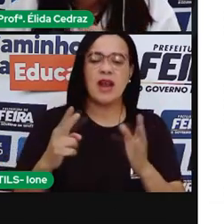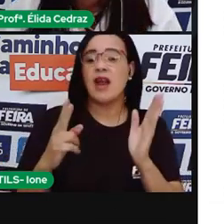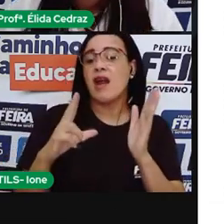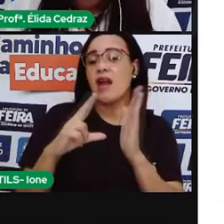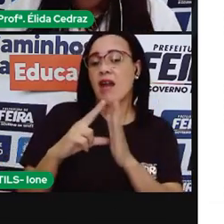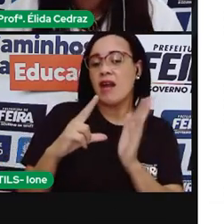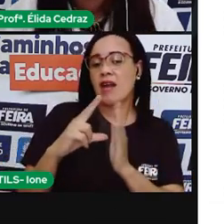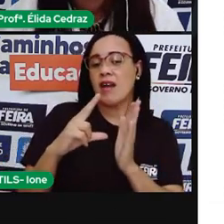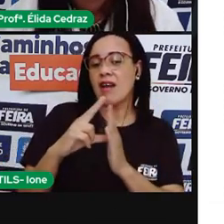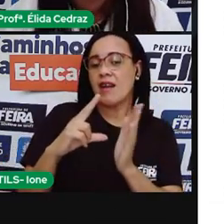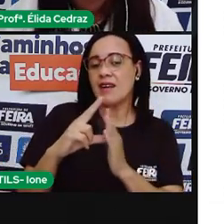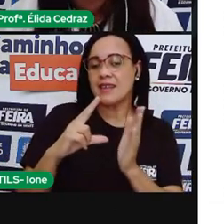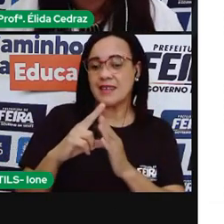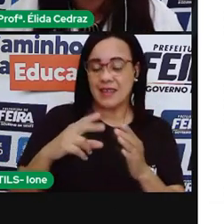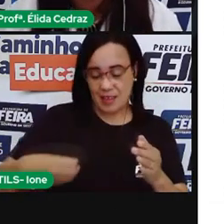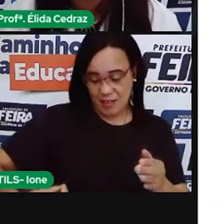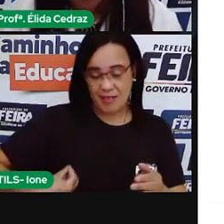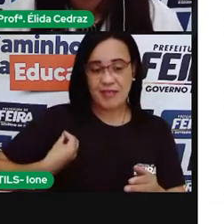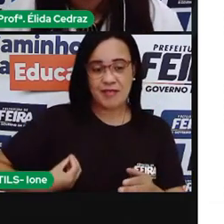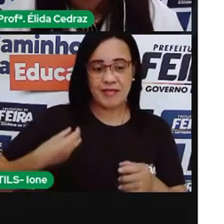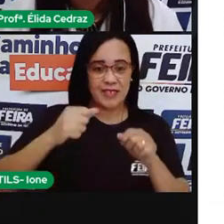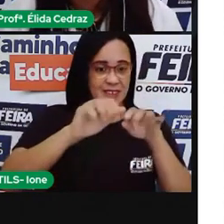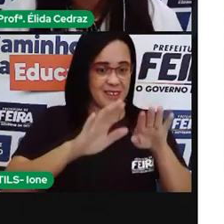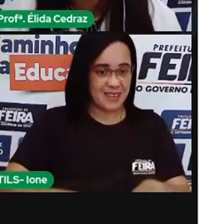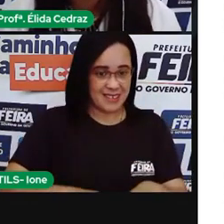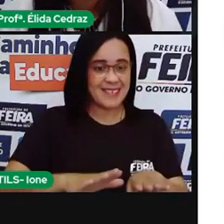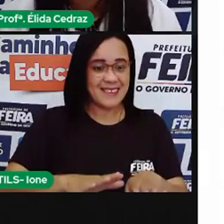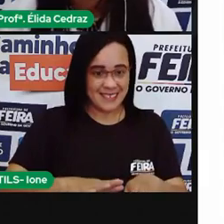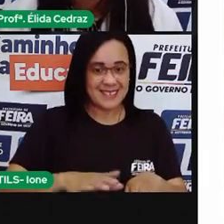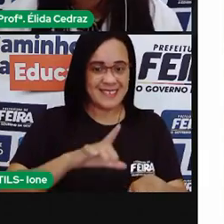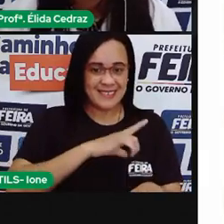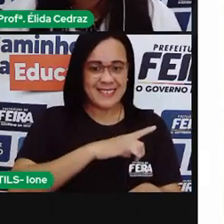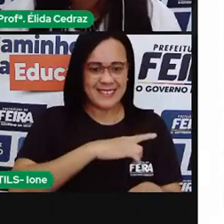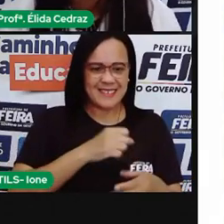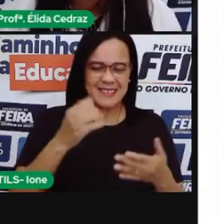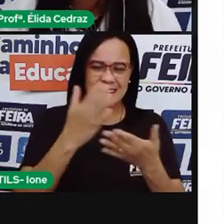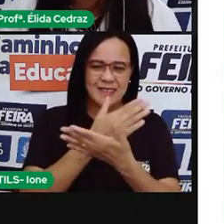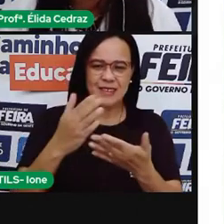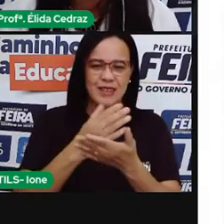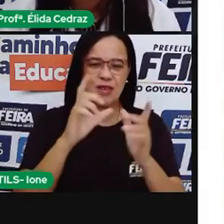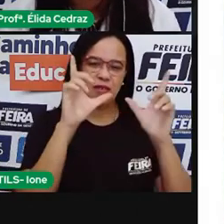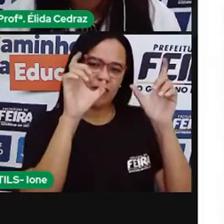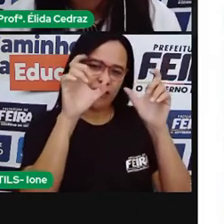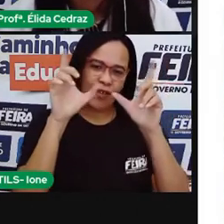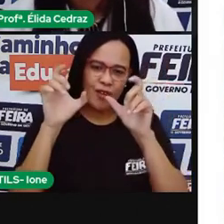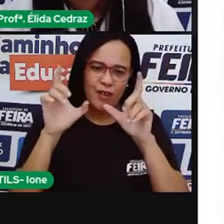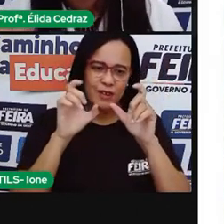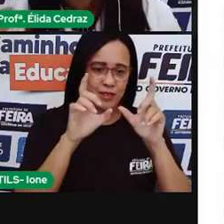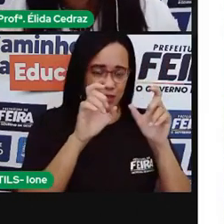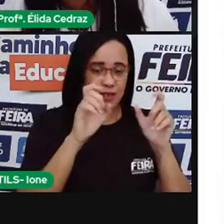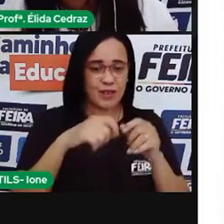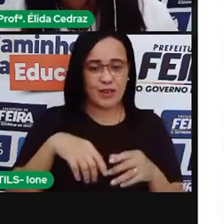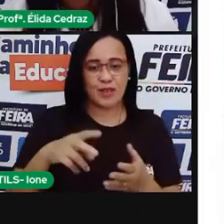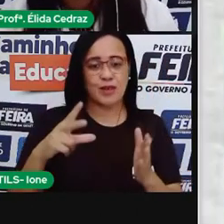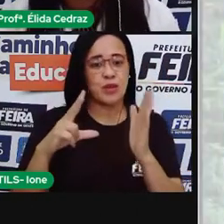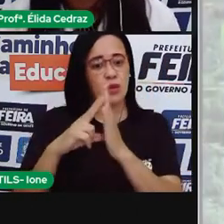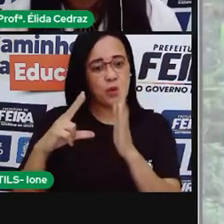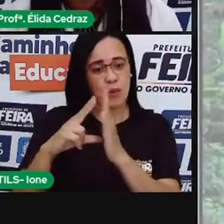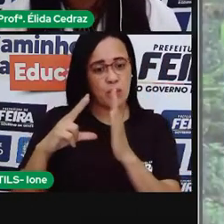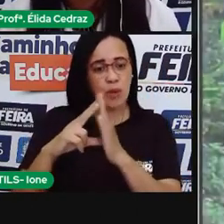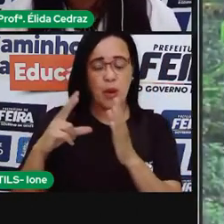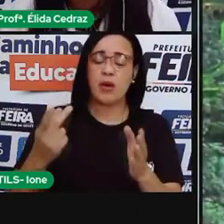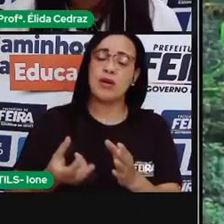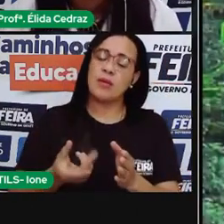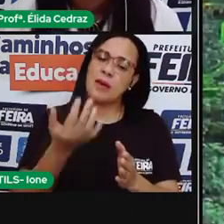habitantes dessa terra. Aqui tem algumas imagens de tribos antigas